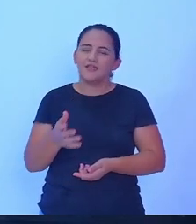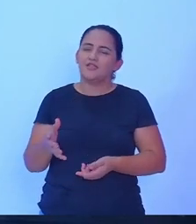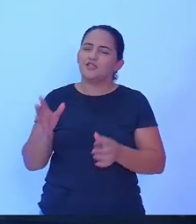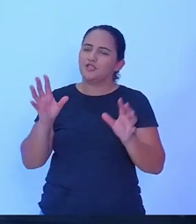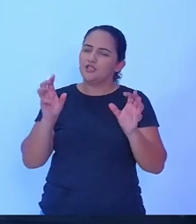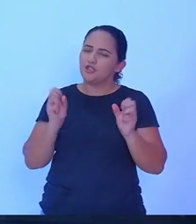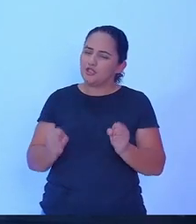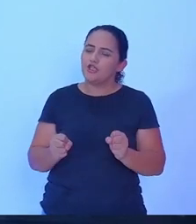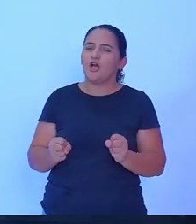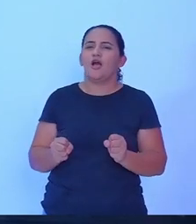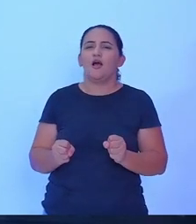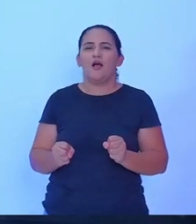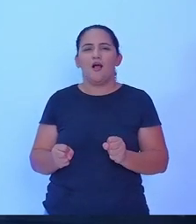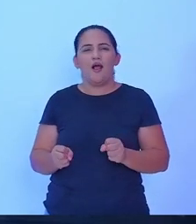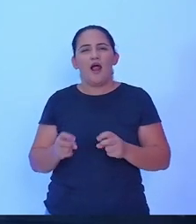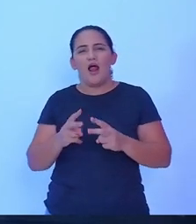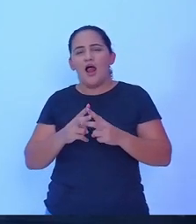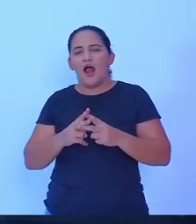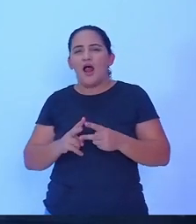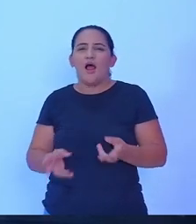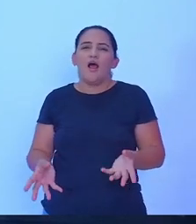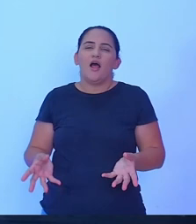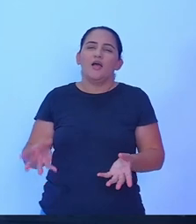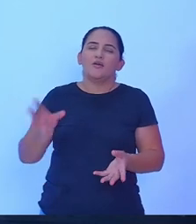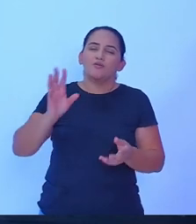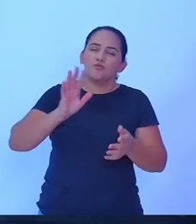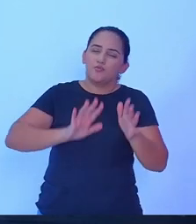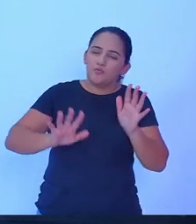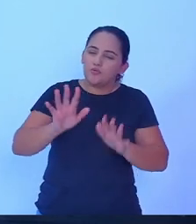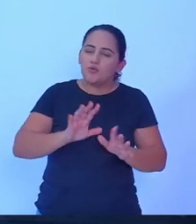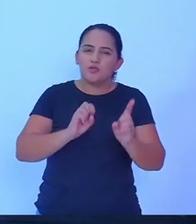trabalho social, no qual hoje tem no Jatobá 2,